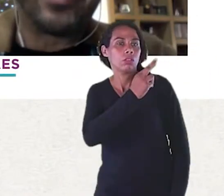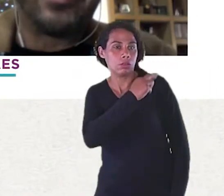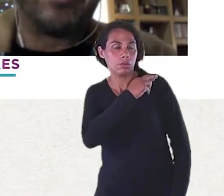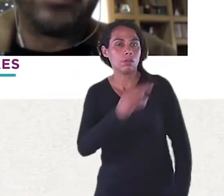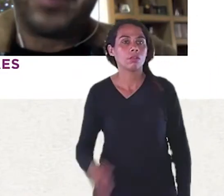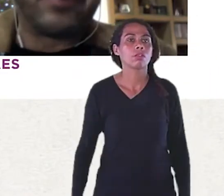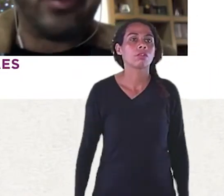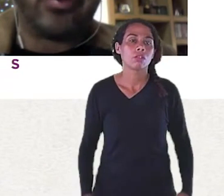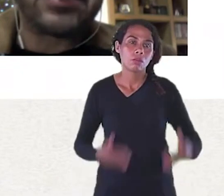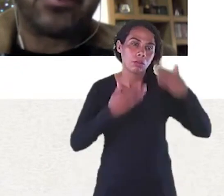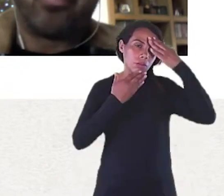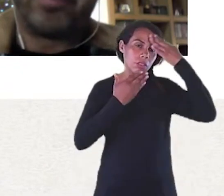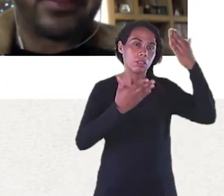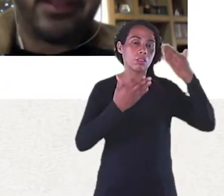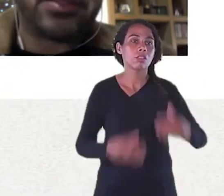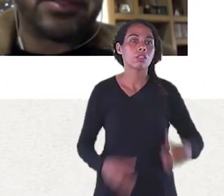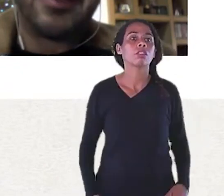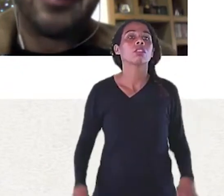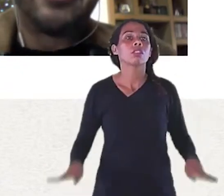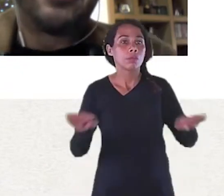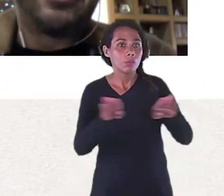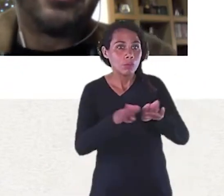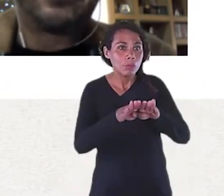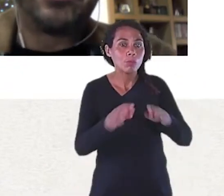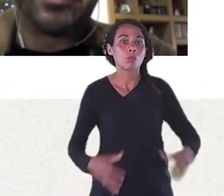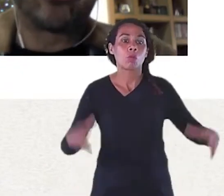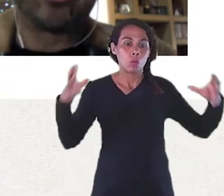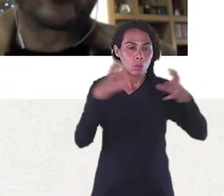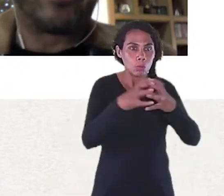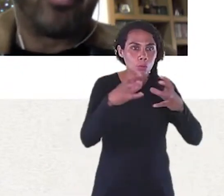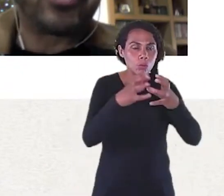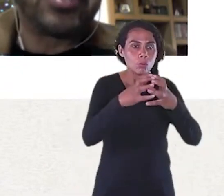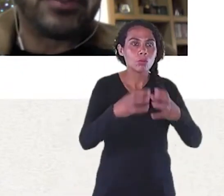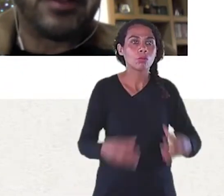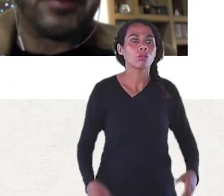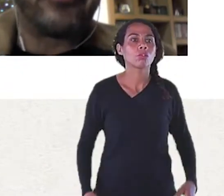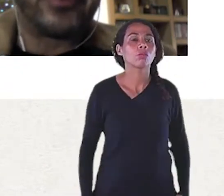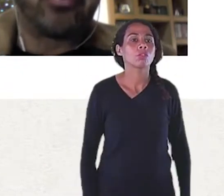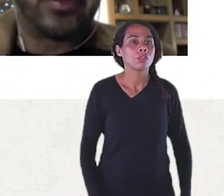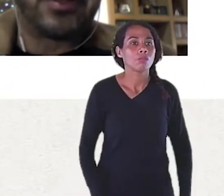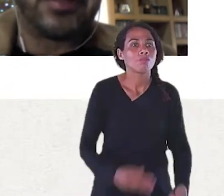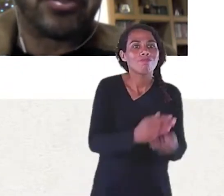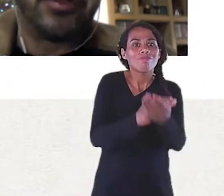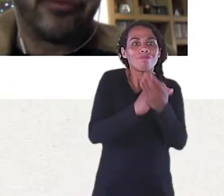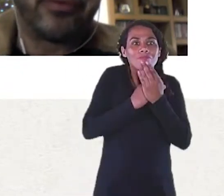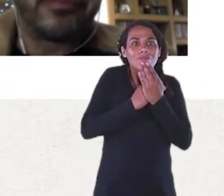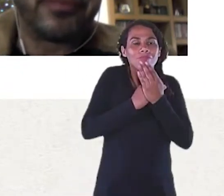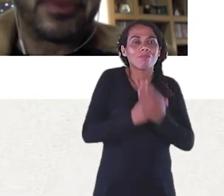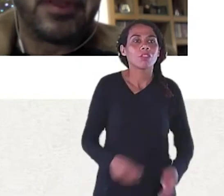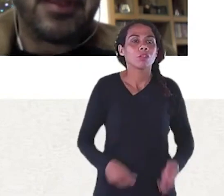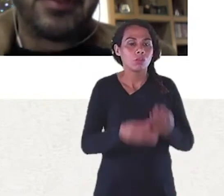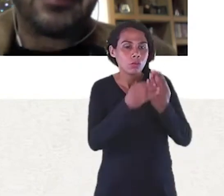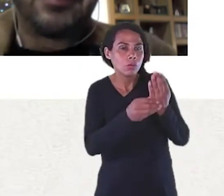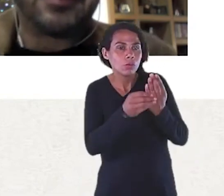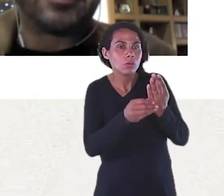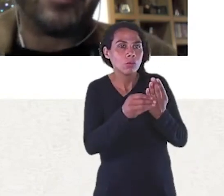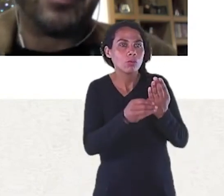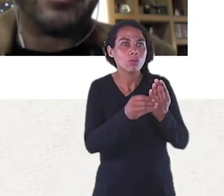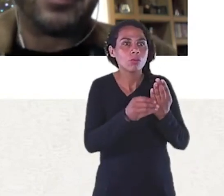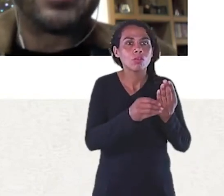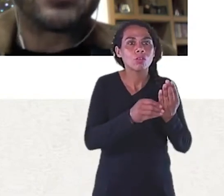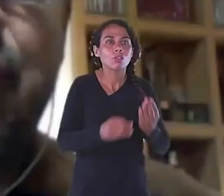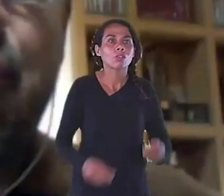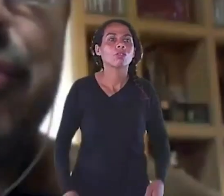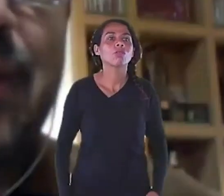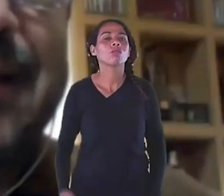colocaram uma equipe maravilhosa, competente, e que me deram todo o suporte na feitura deste livro. Queria